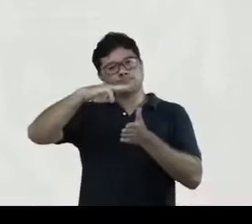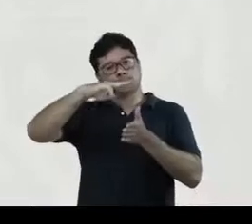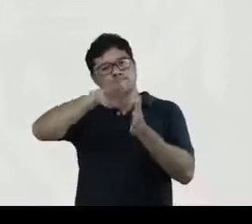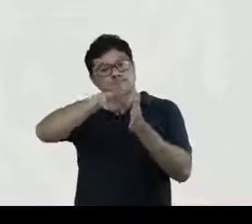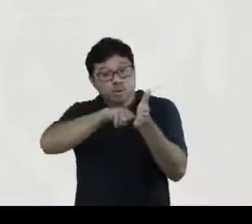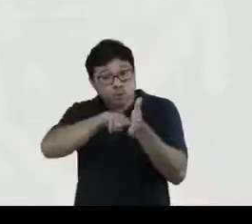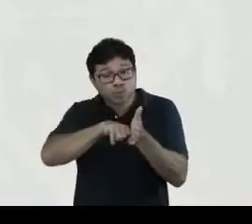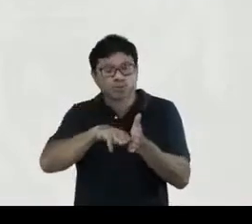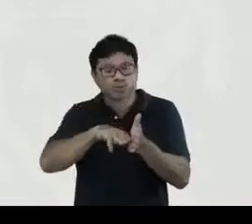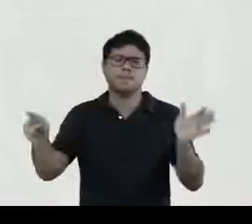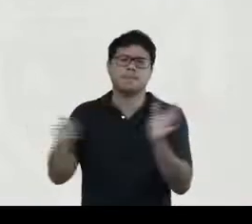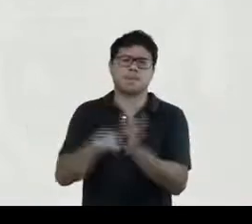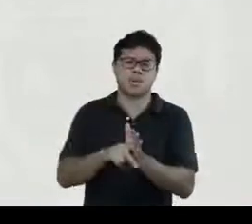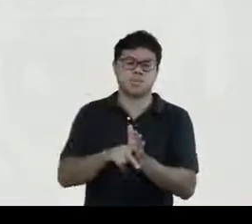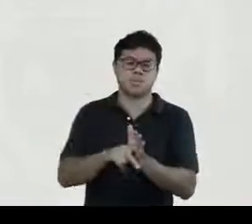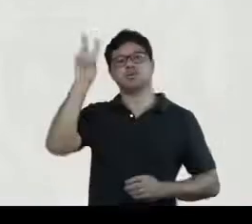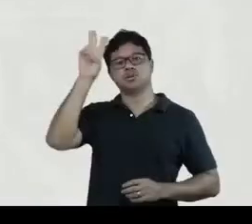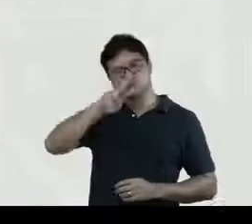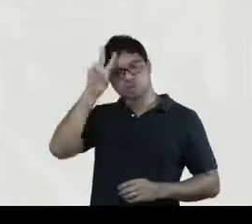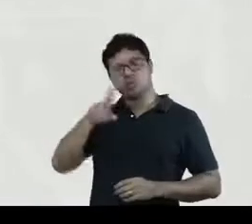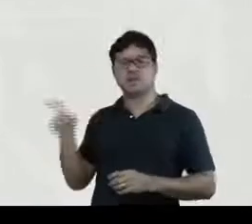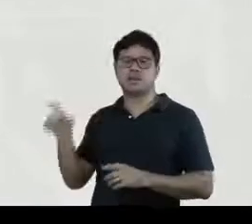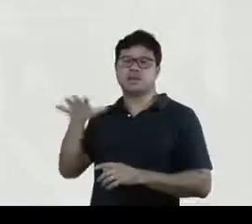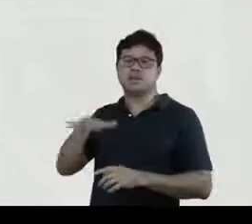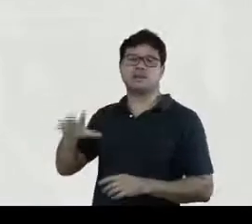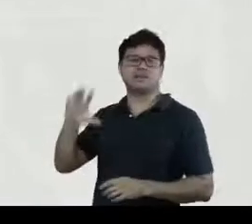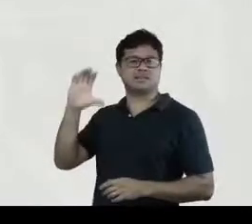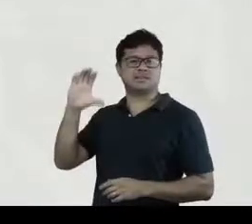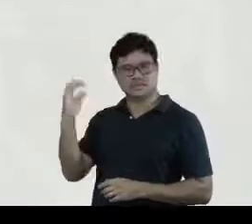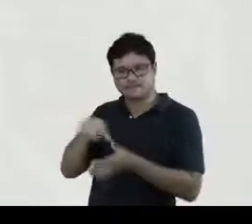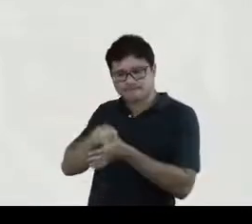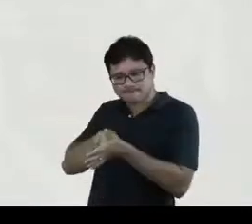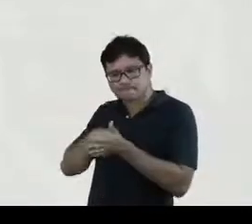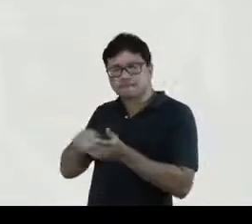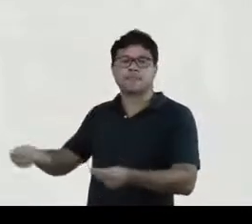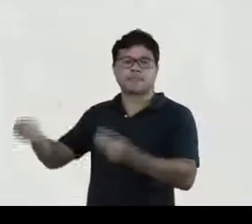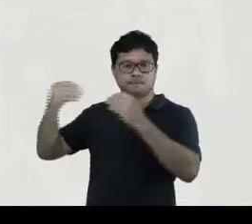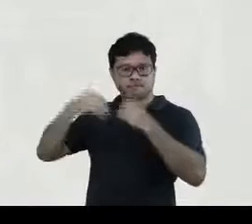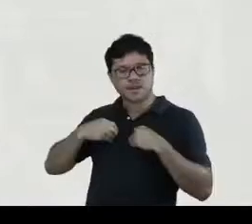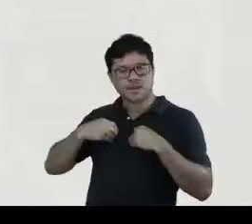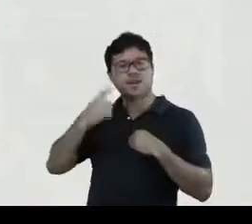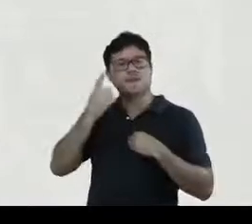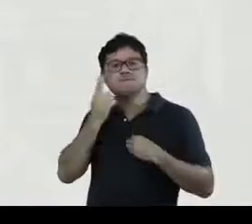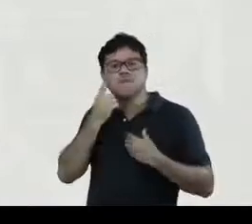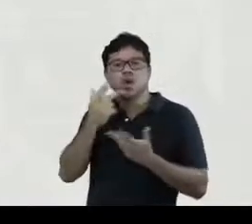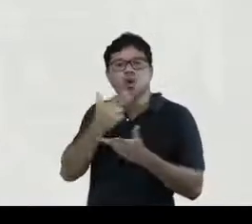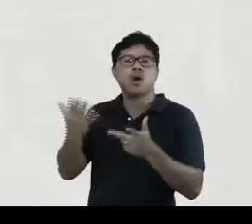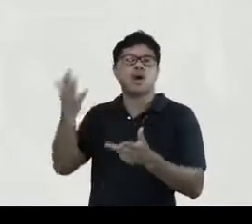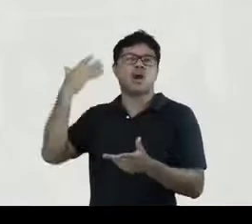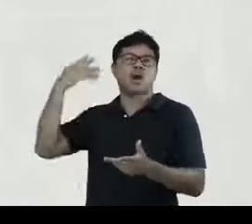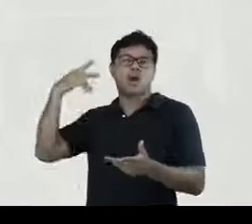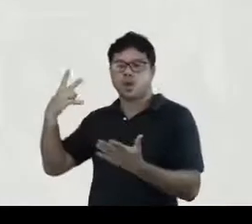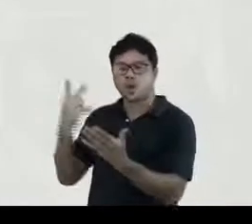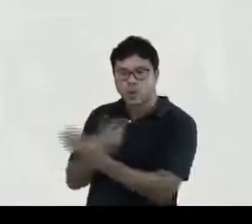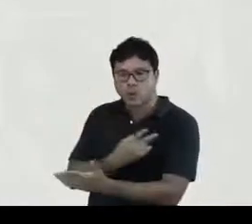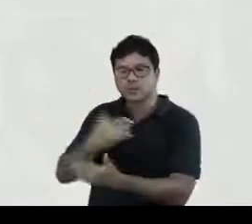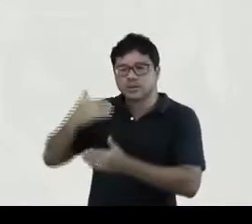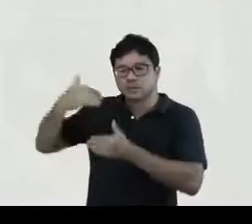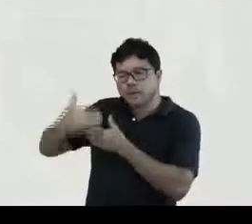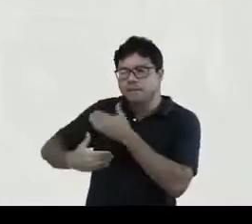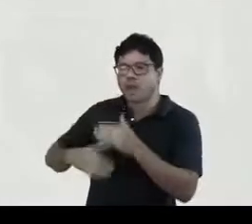própria, né? Que a própria história, enquanto ciência, ela nos dá isso, né? De verificar os rastros, restos e sinais,